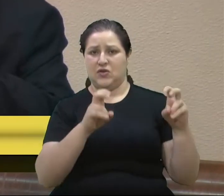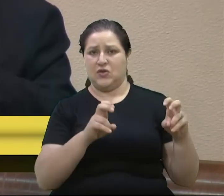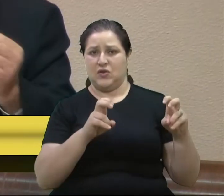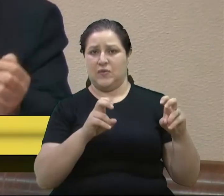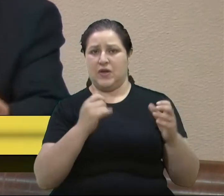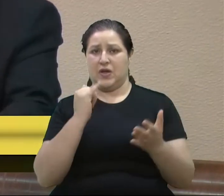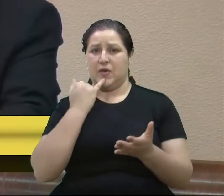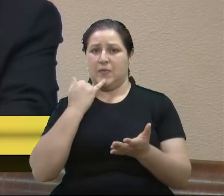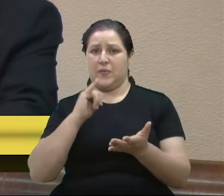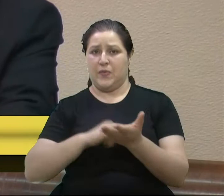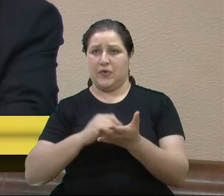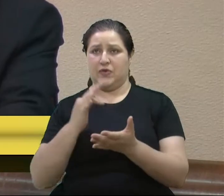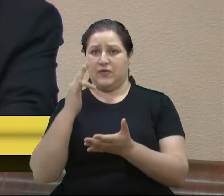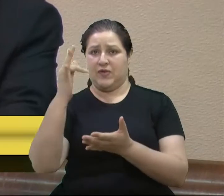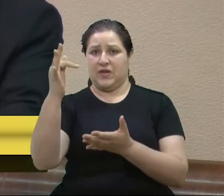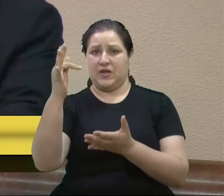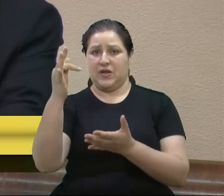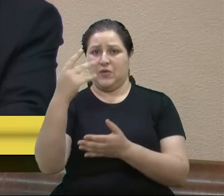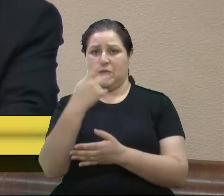para os Estados.